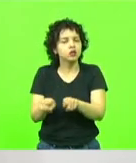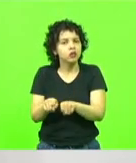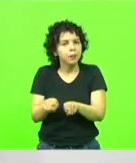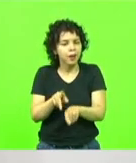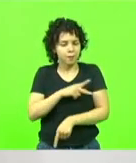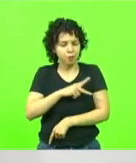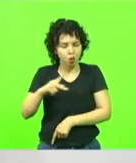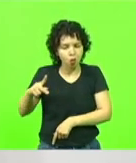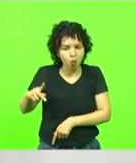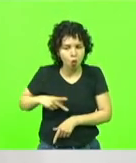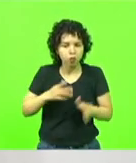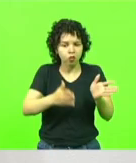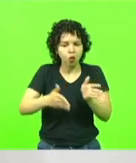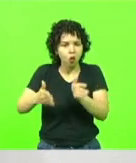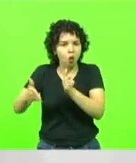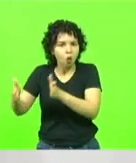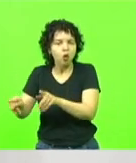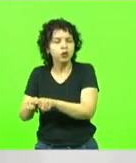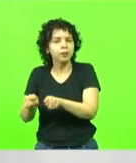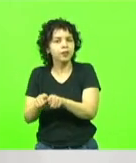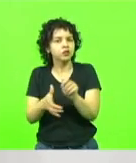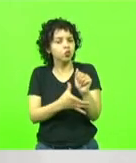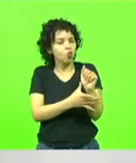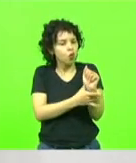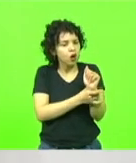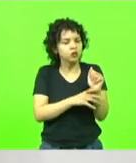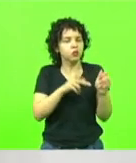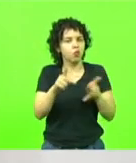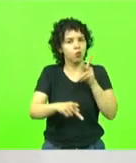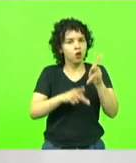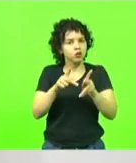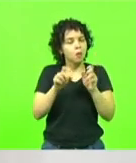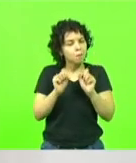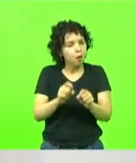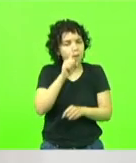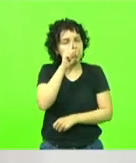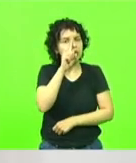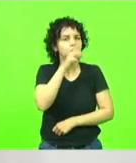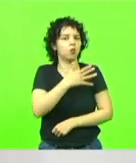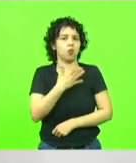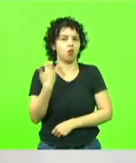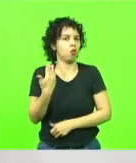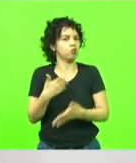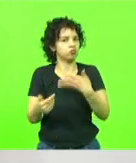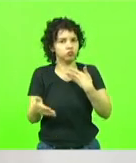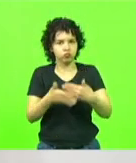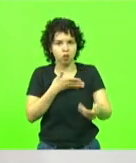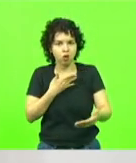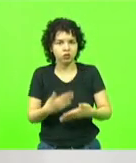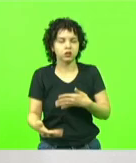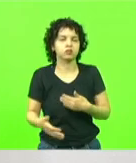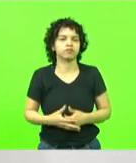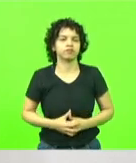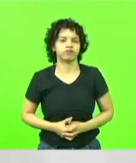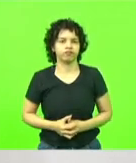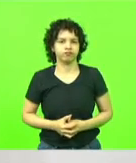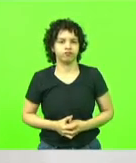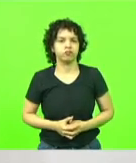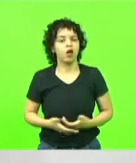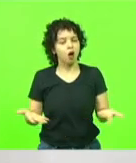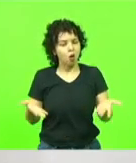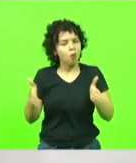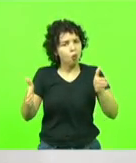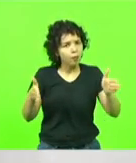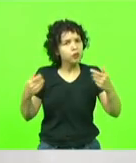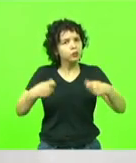mesmo com o risco da própria vida. Porém, senhores parlamentares e senhoras, este momento exige reflexão